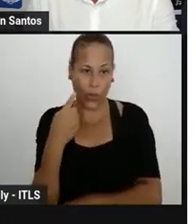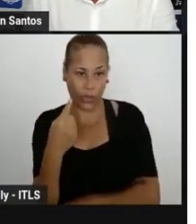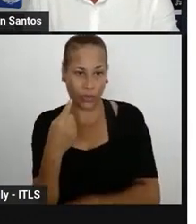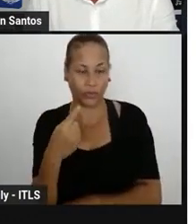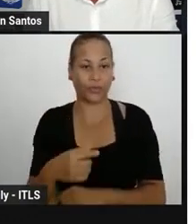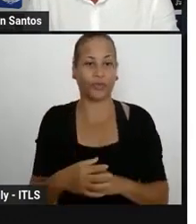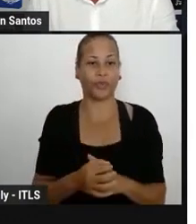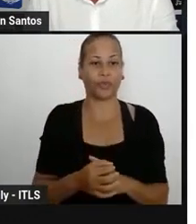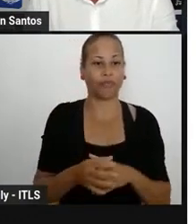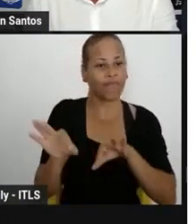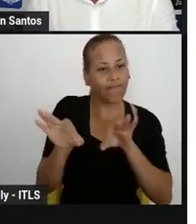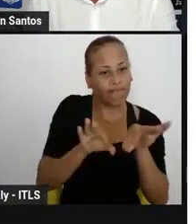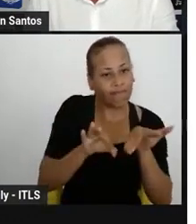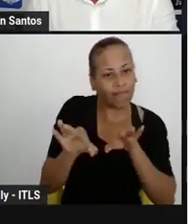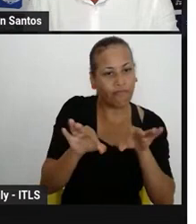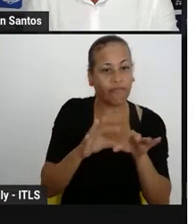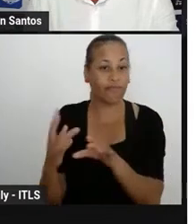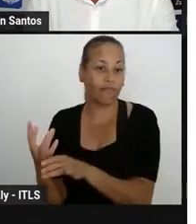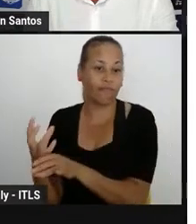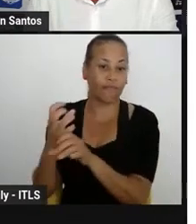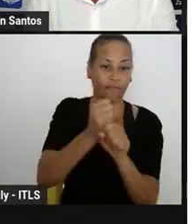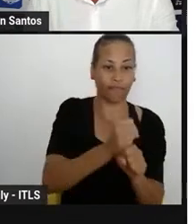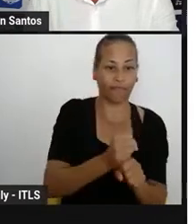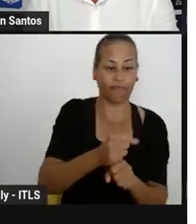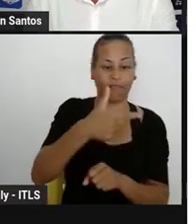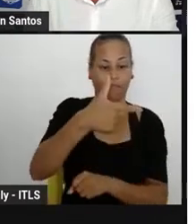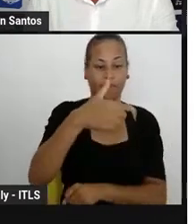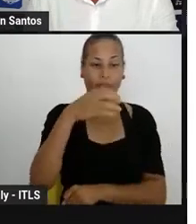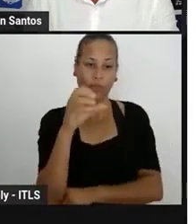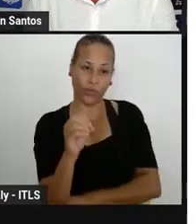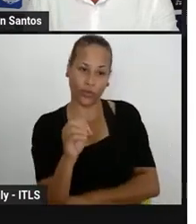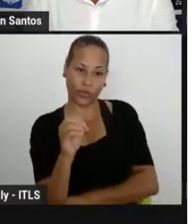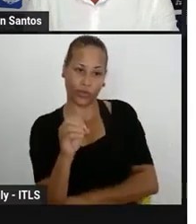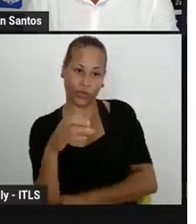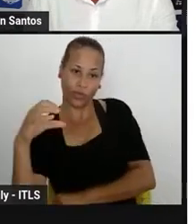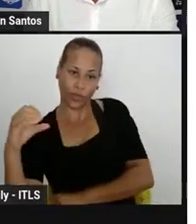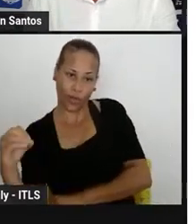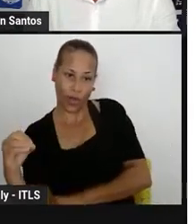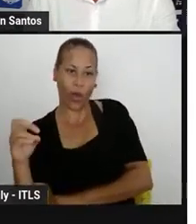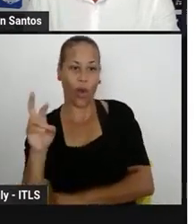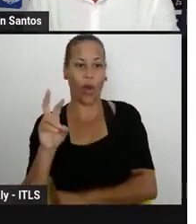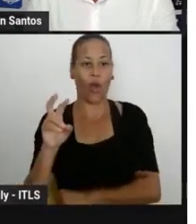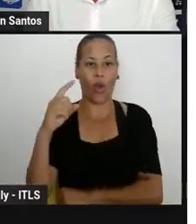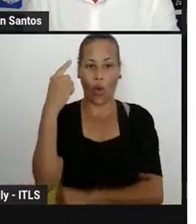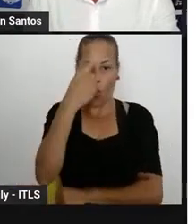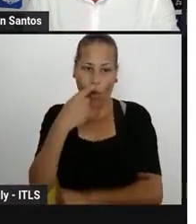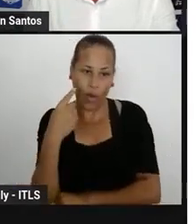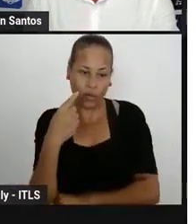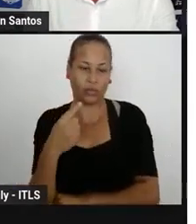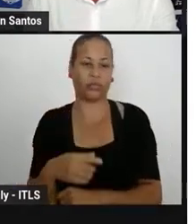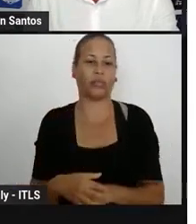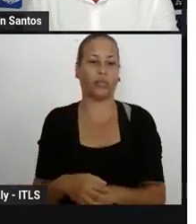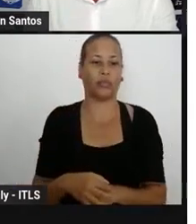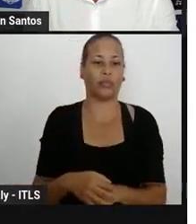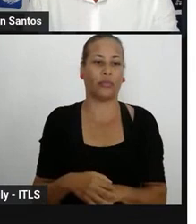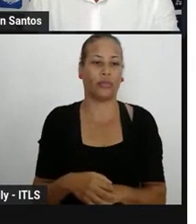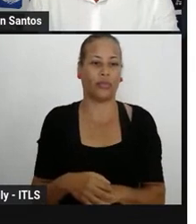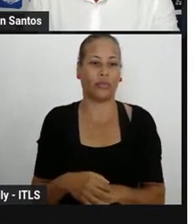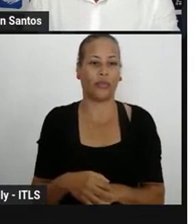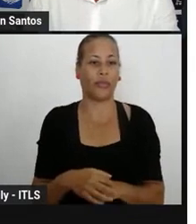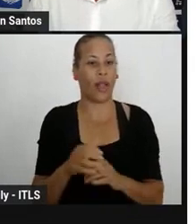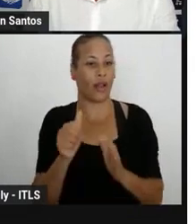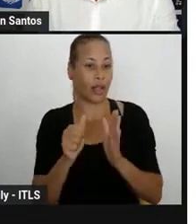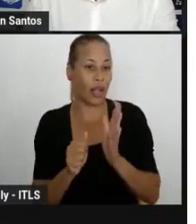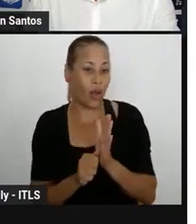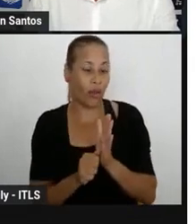perfazendo o total de 200 horas por área. Tá? A carga horária tem um